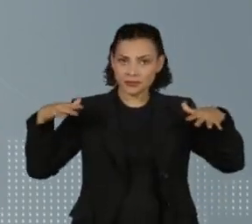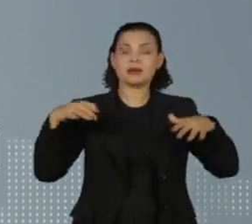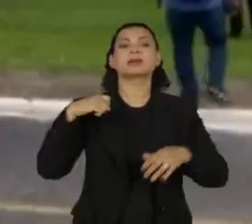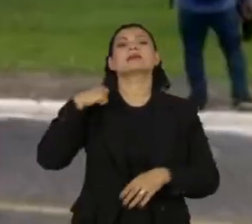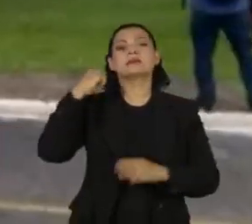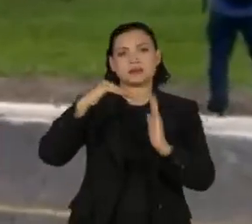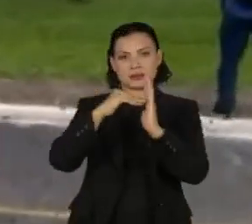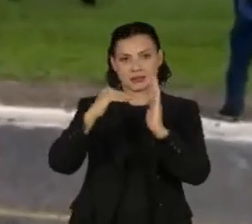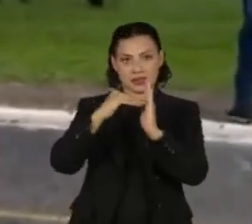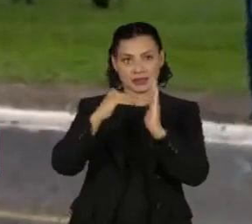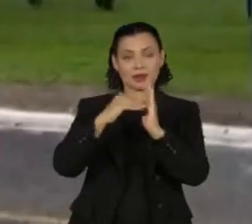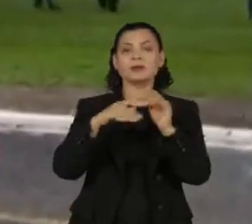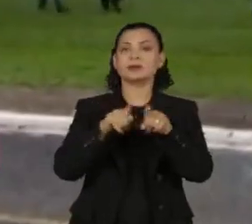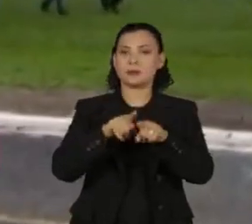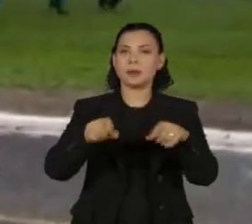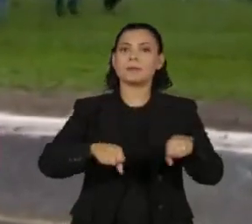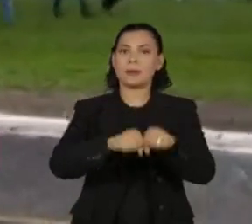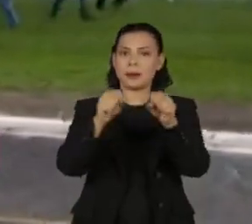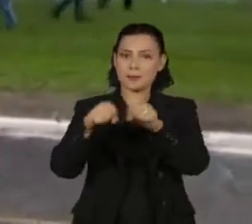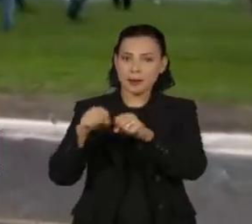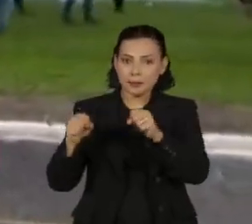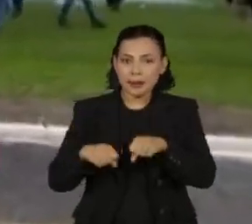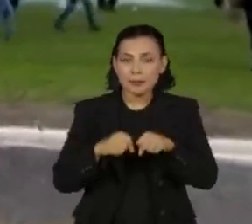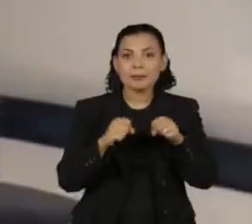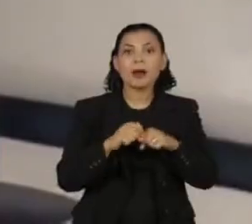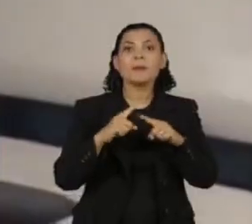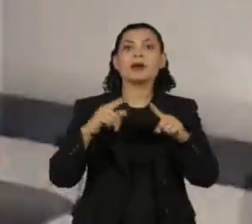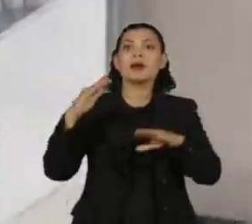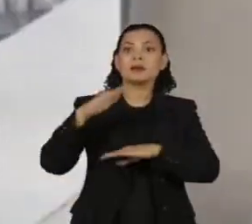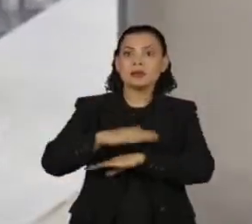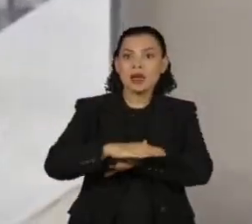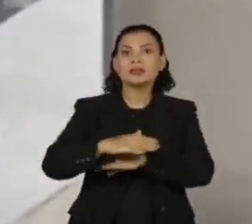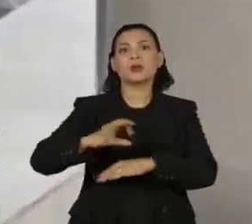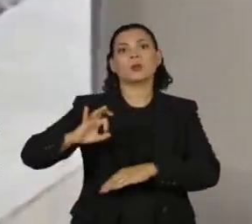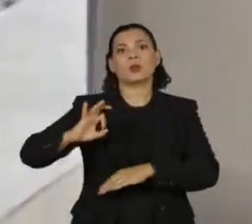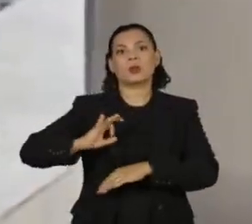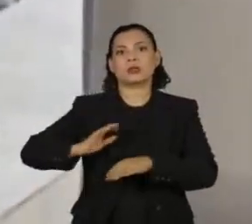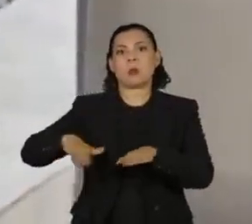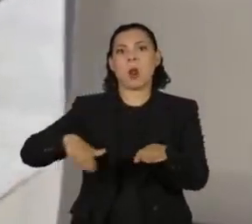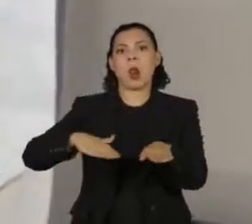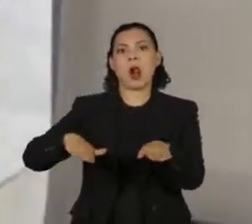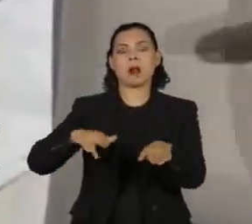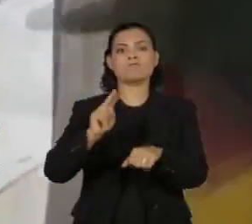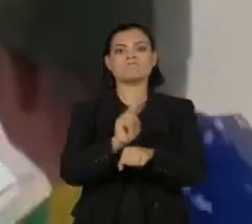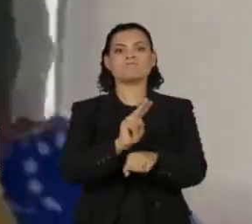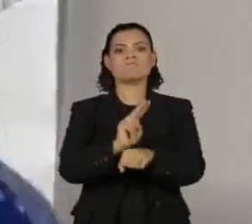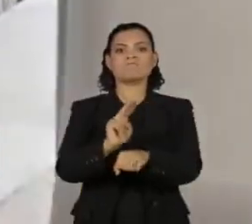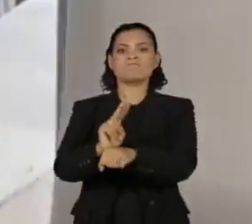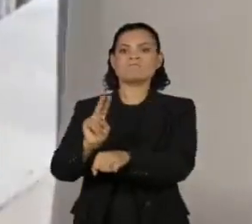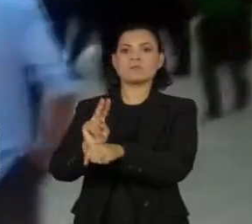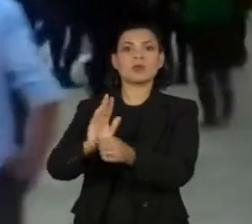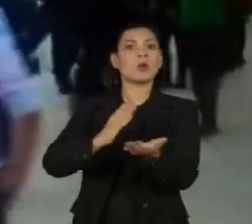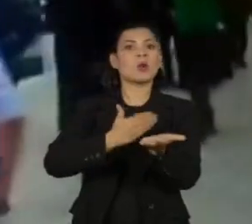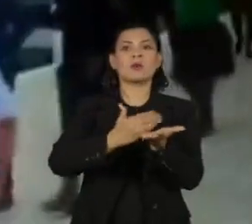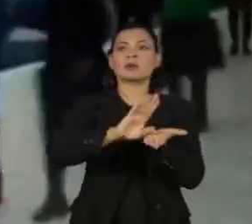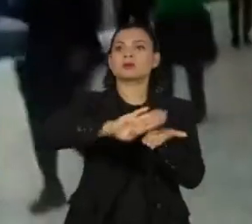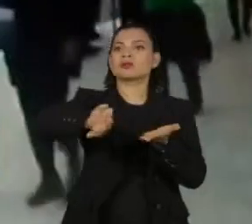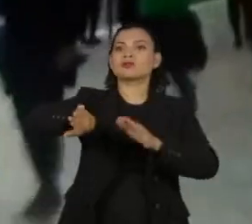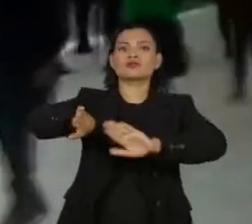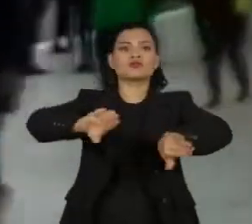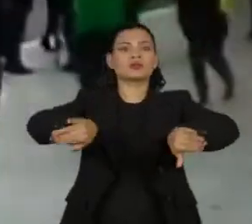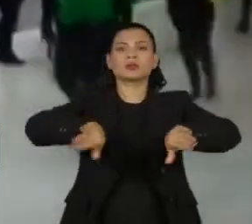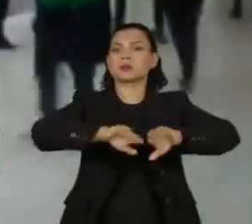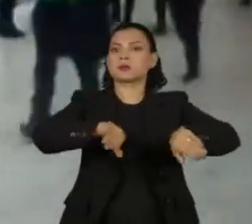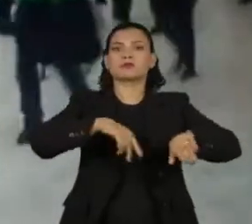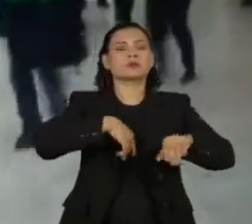pelos terroristas. Só no final do dia, o efetivo da polícia aumentou e os policiais começaram a retirar os